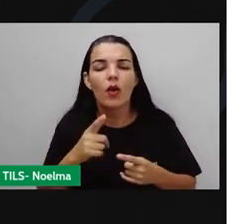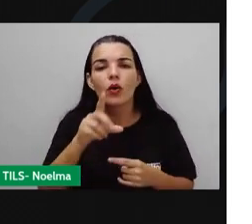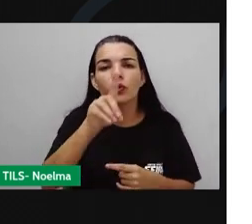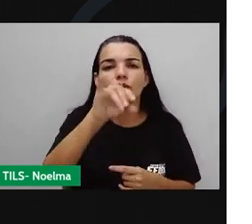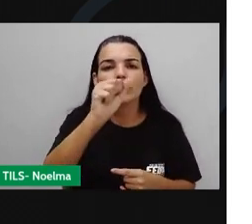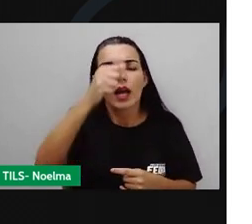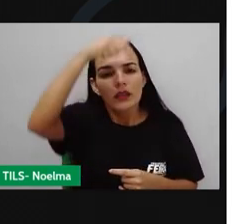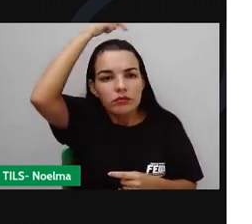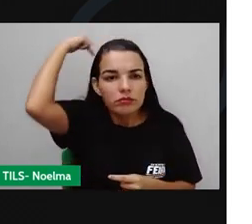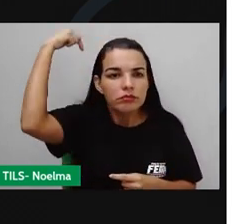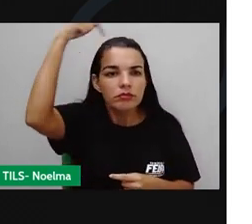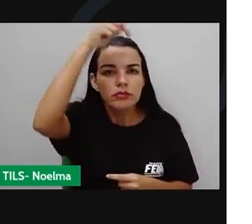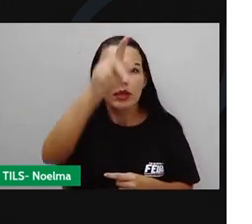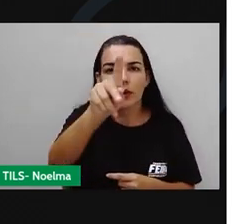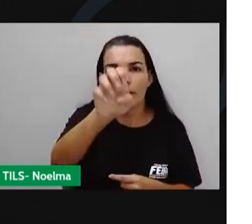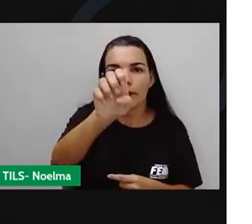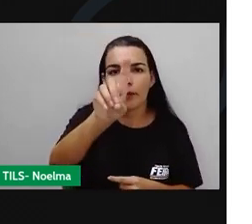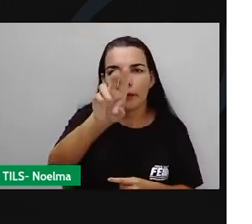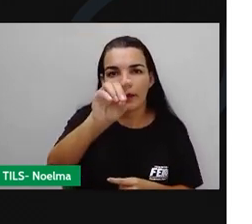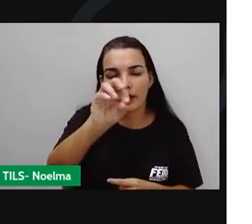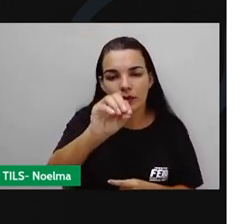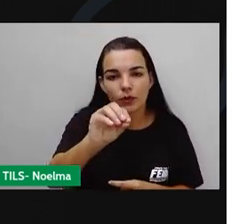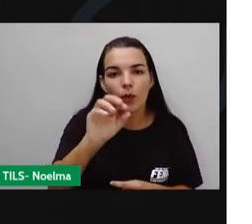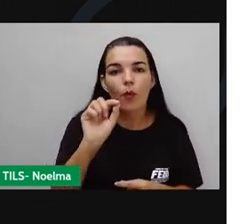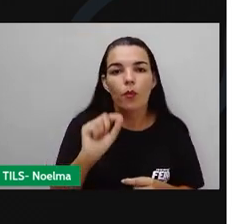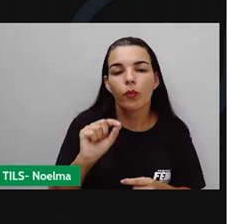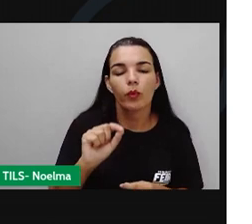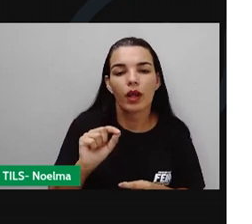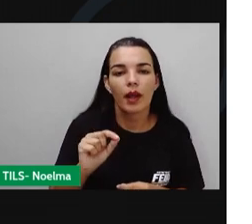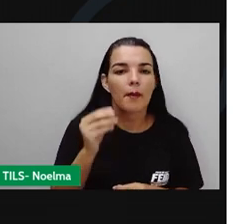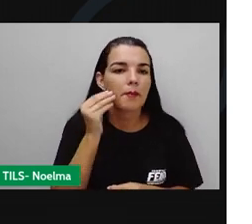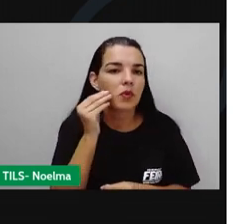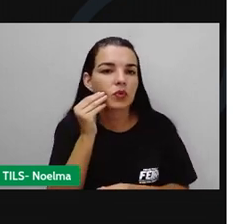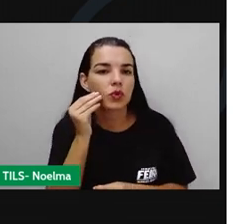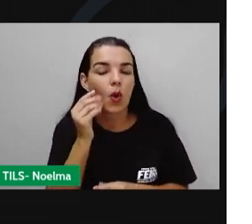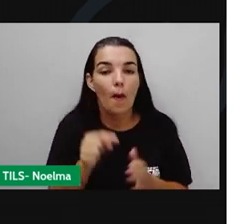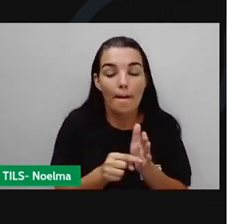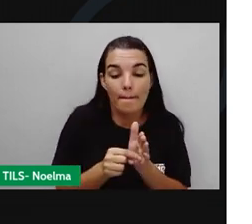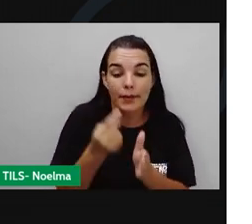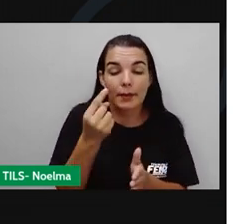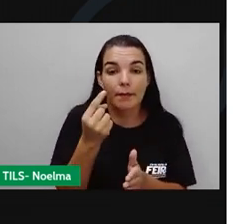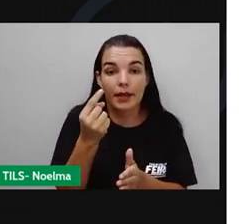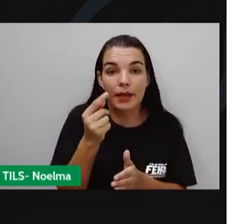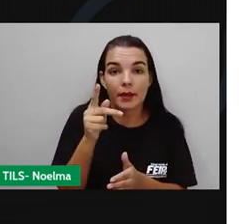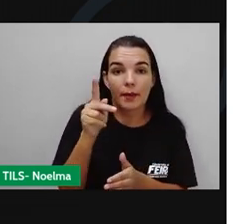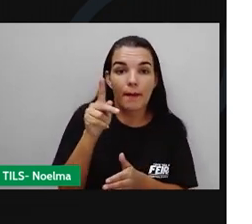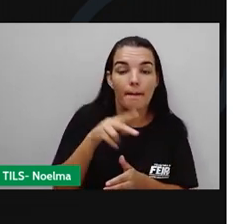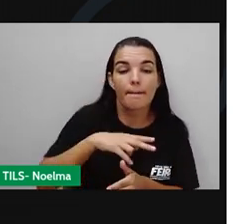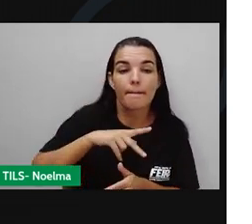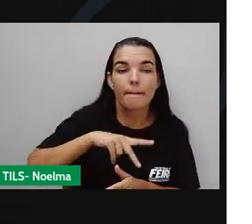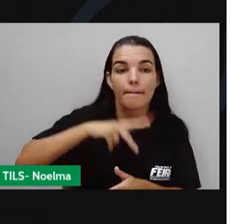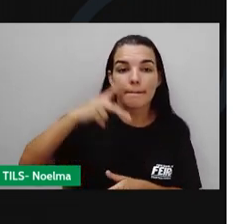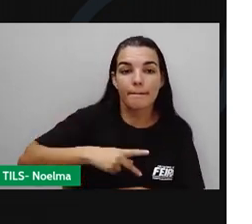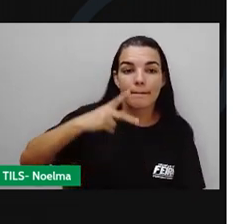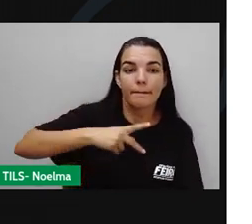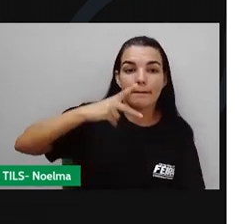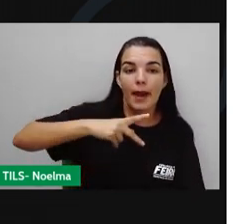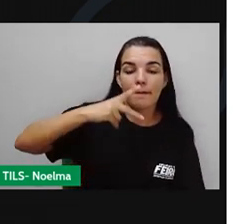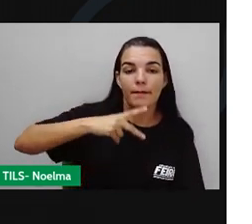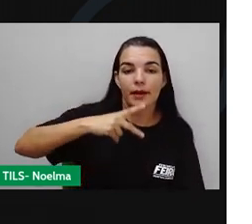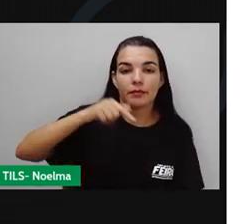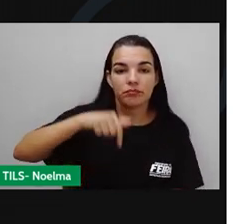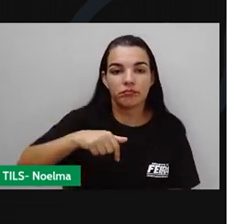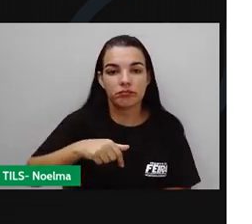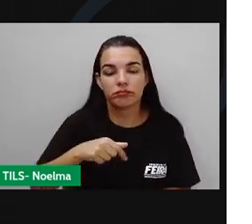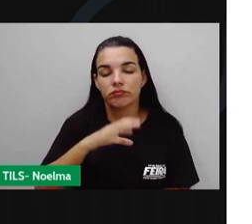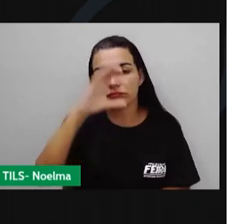29 de junho. Ele foi apóstolo e o primeiro papa da igreja católica e o padroeiro do papa e dos pescadores.